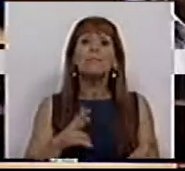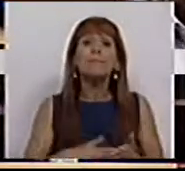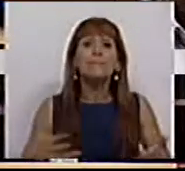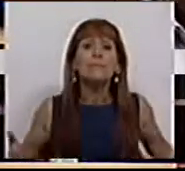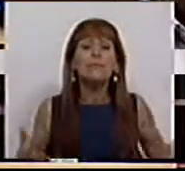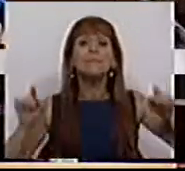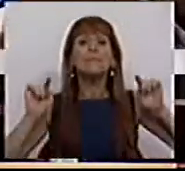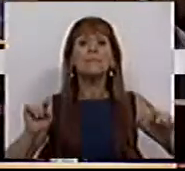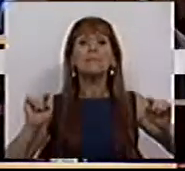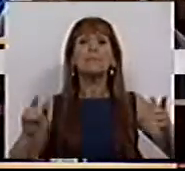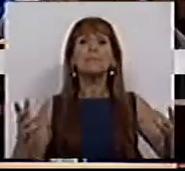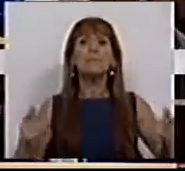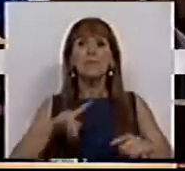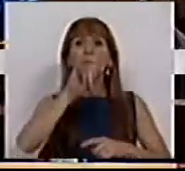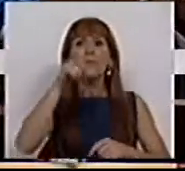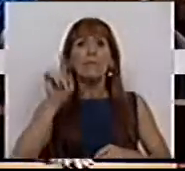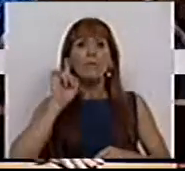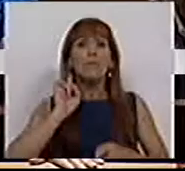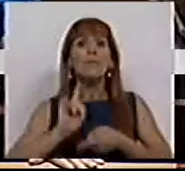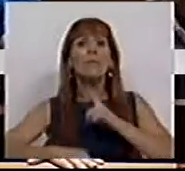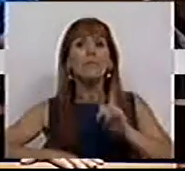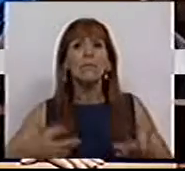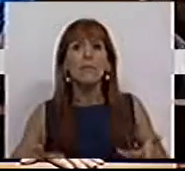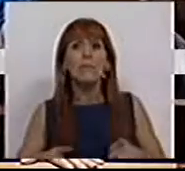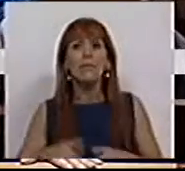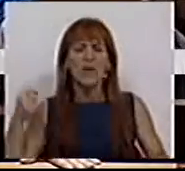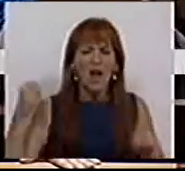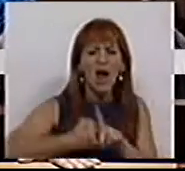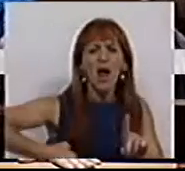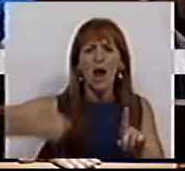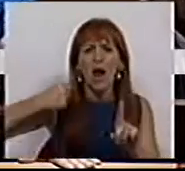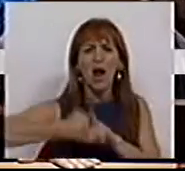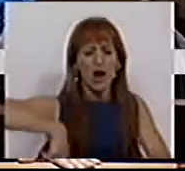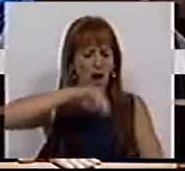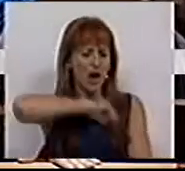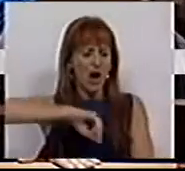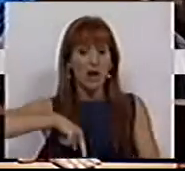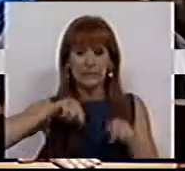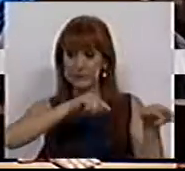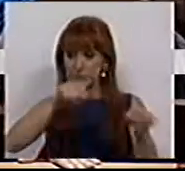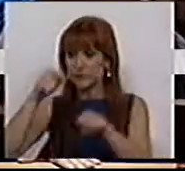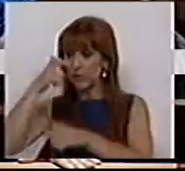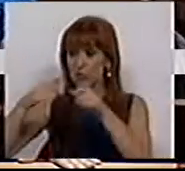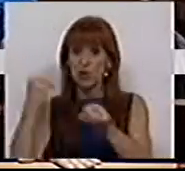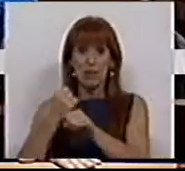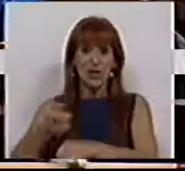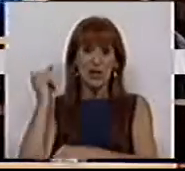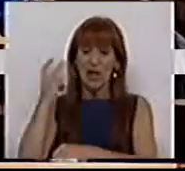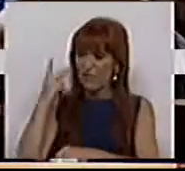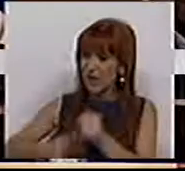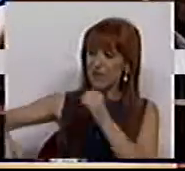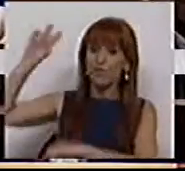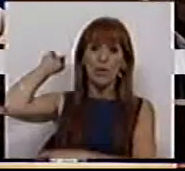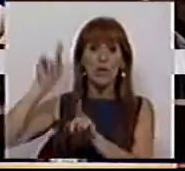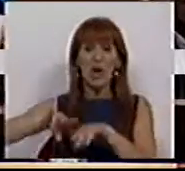é que a questão de fundo é o ataque aos rendimentos destas pessoas que trabalharam toda a vida